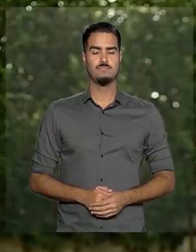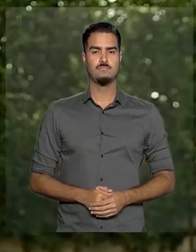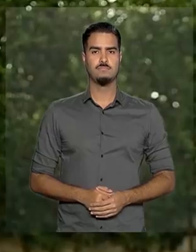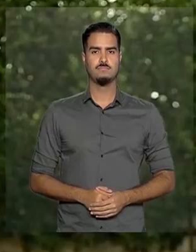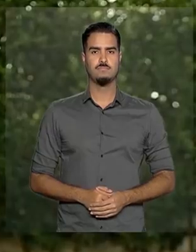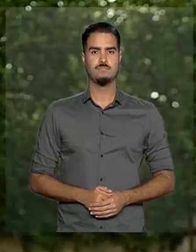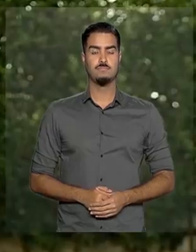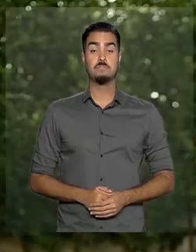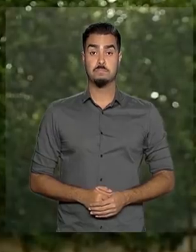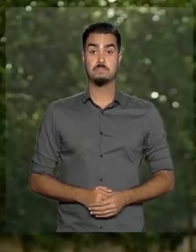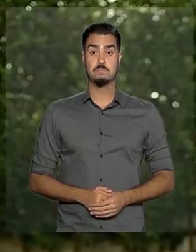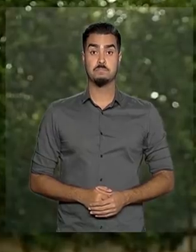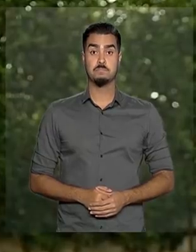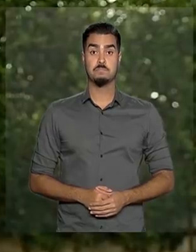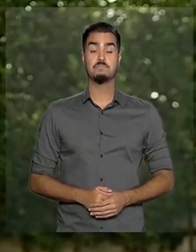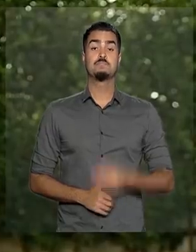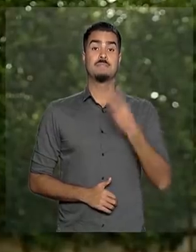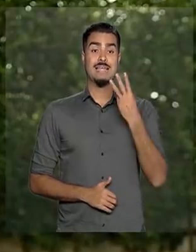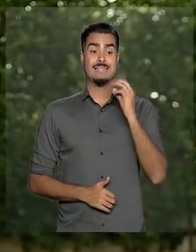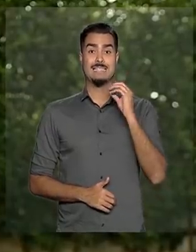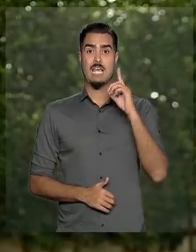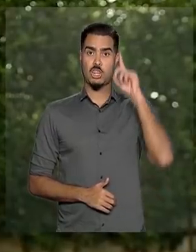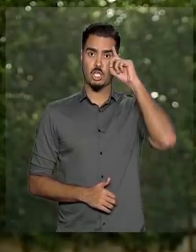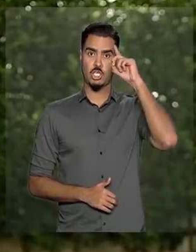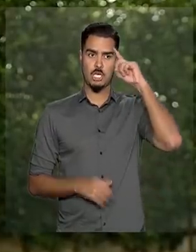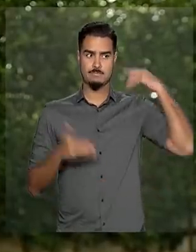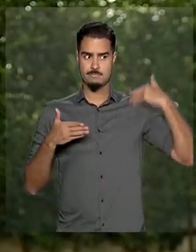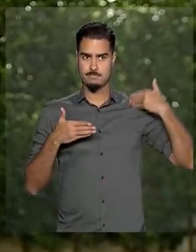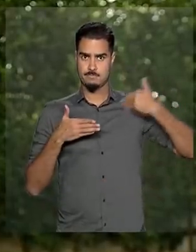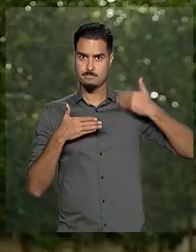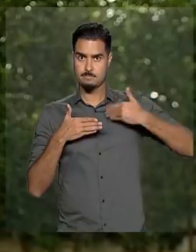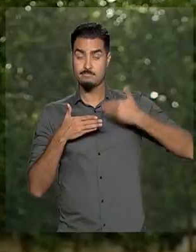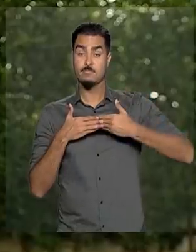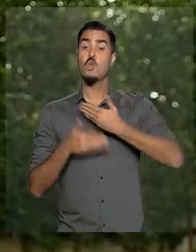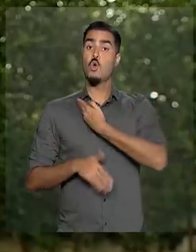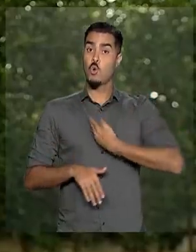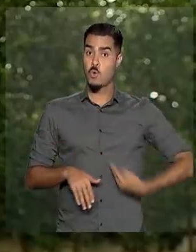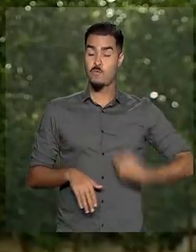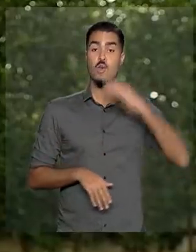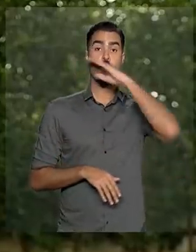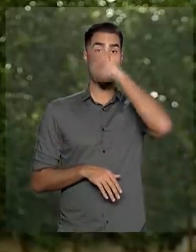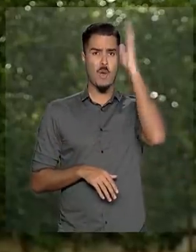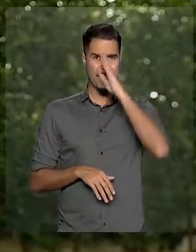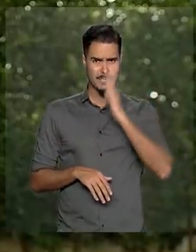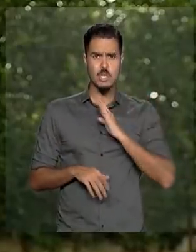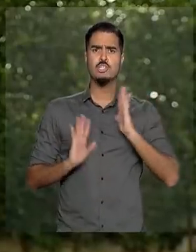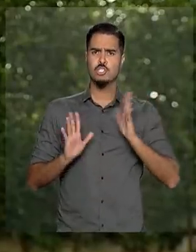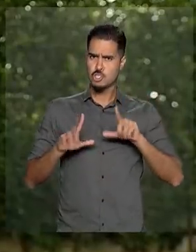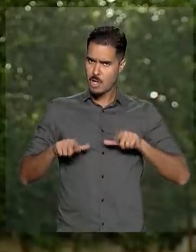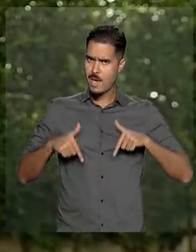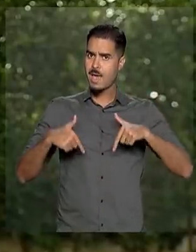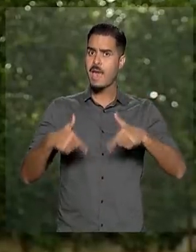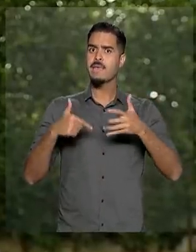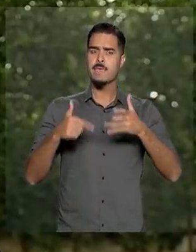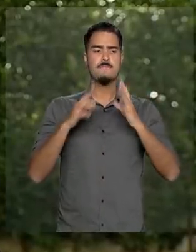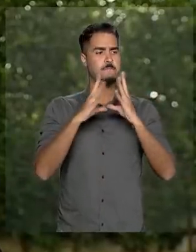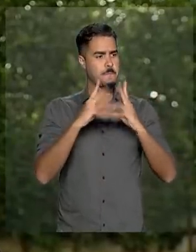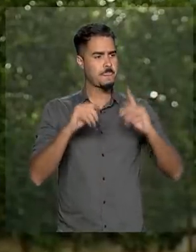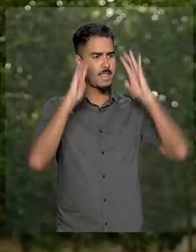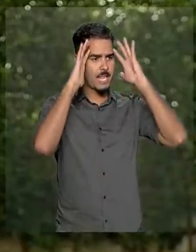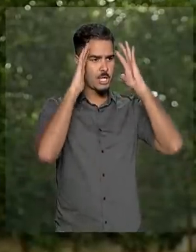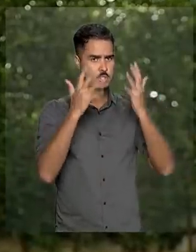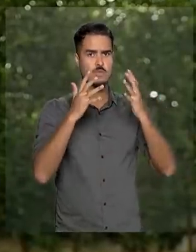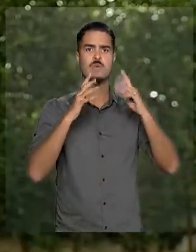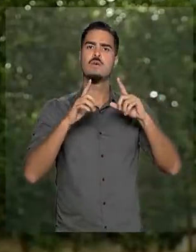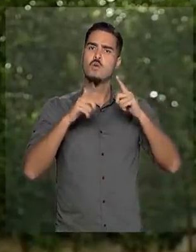Ao longo dos últimos 30 dias, governo brasileiro tomou diversas providências para tentar dirimir a situação em